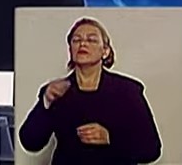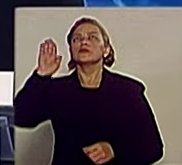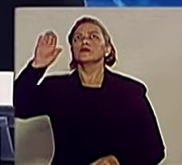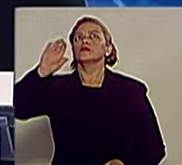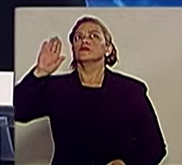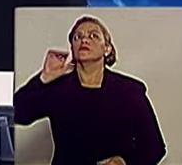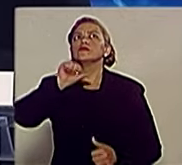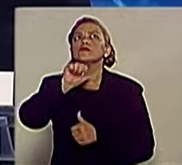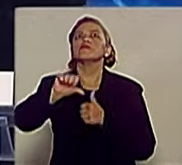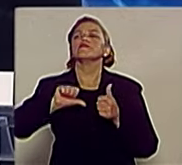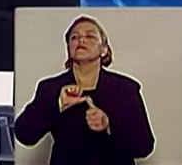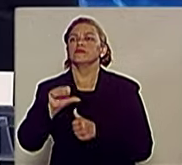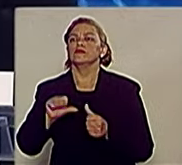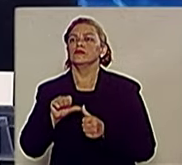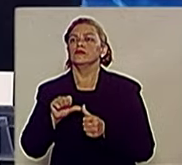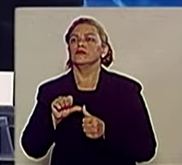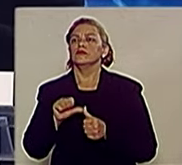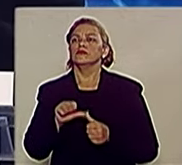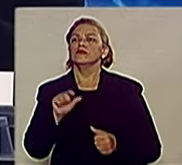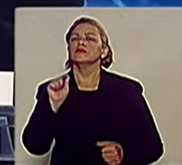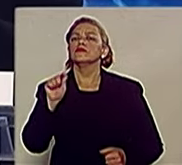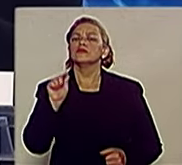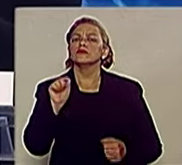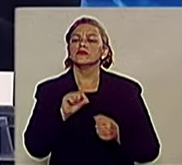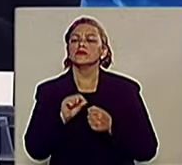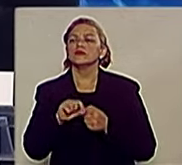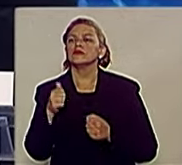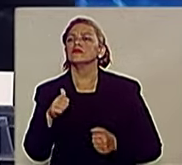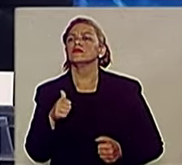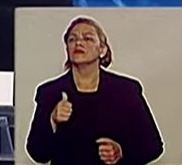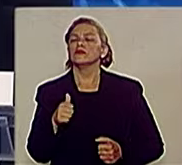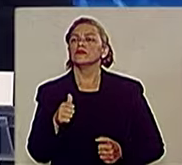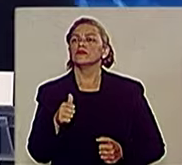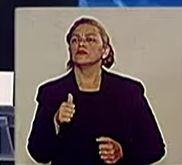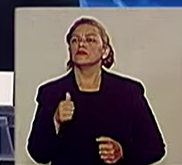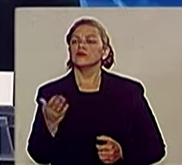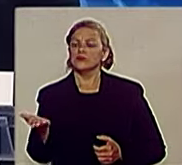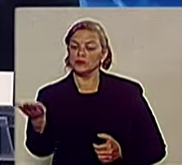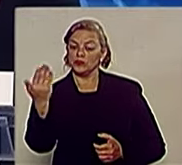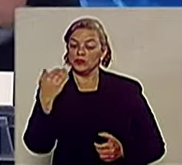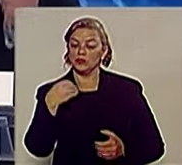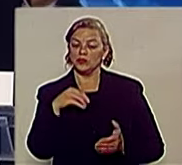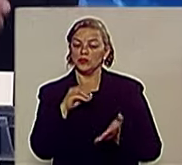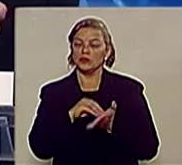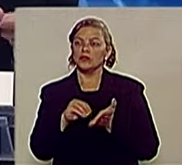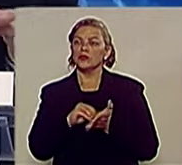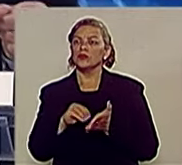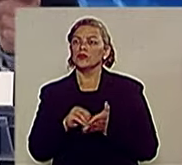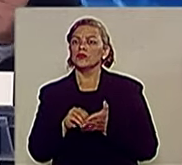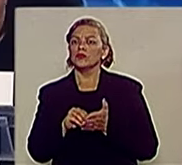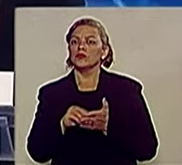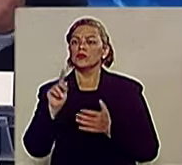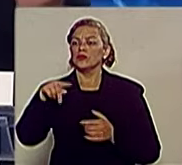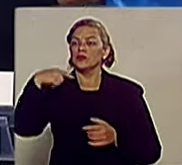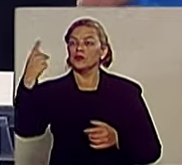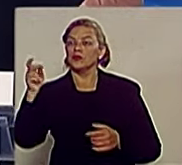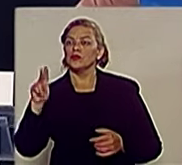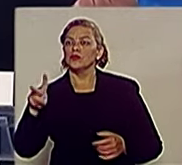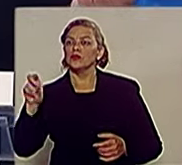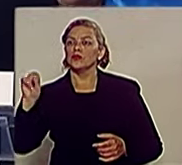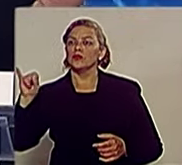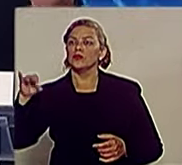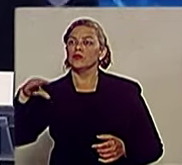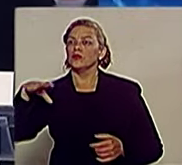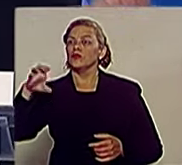medida que o senhor tomou foi, inclusive, trazer para ser seu secretário, aquele que foi candidato a vice na chapa do PSDB. E botou o